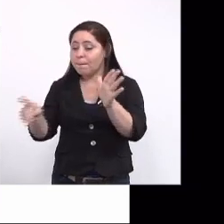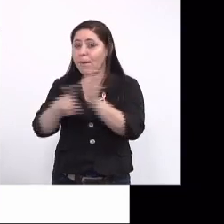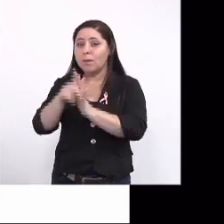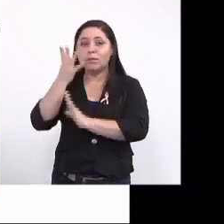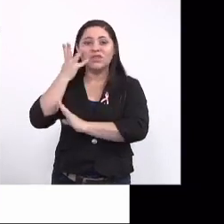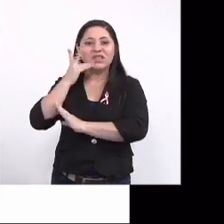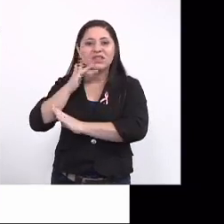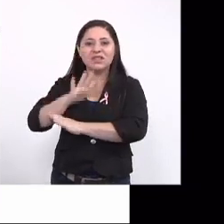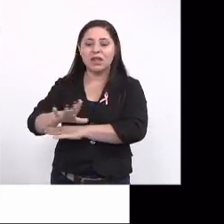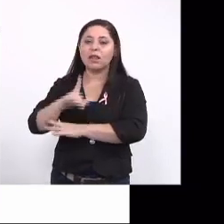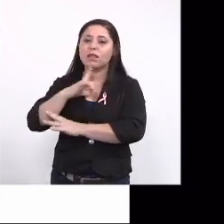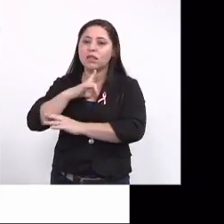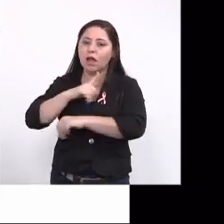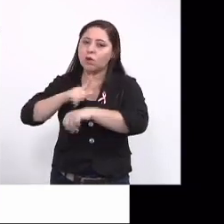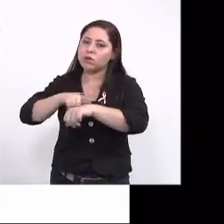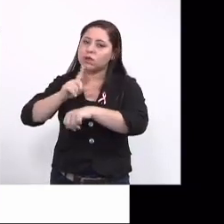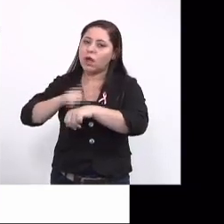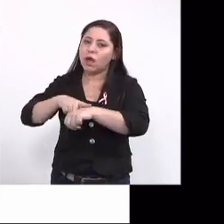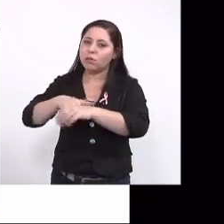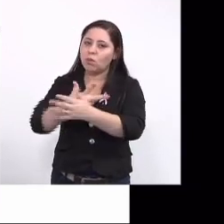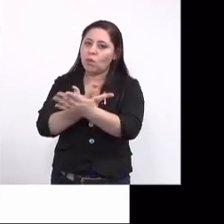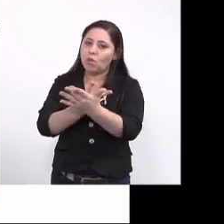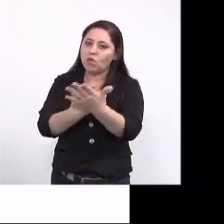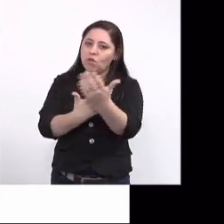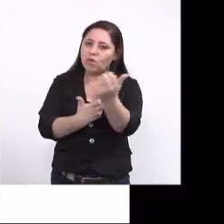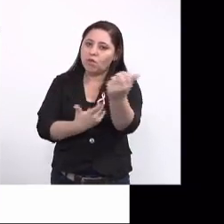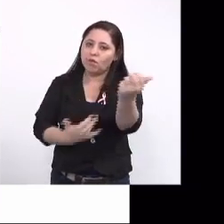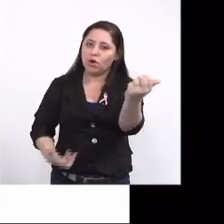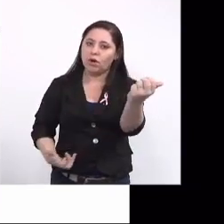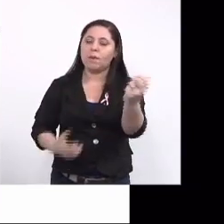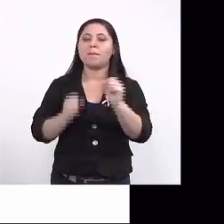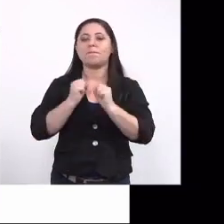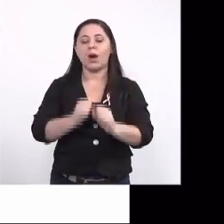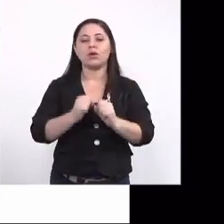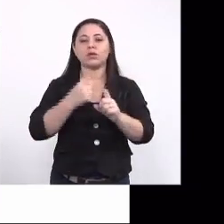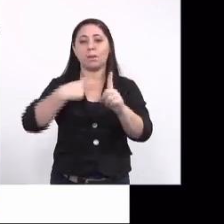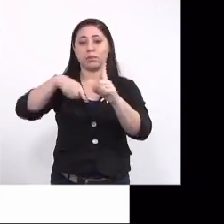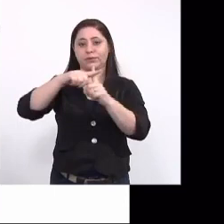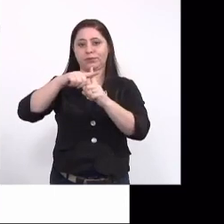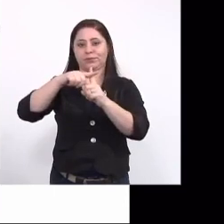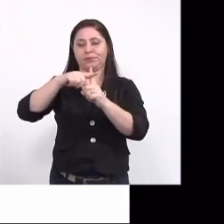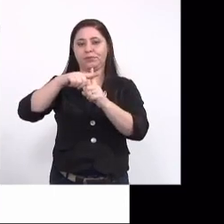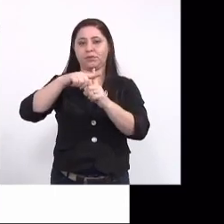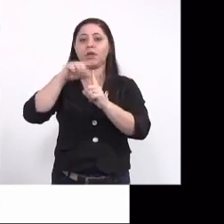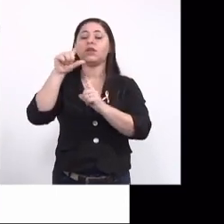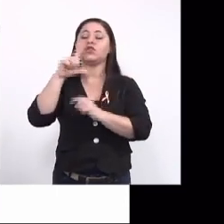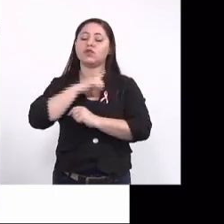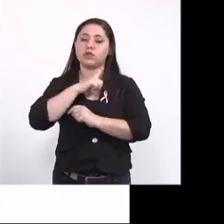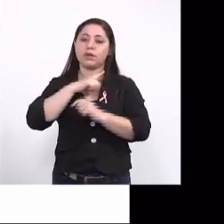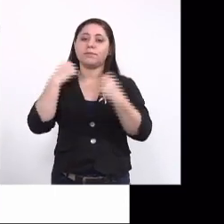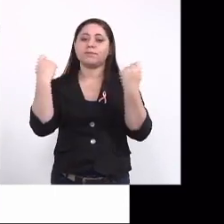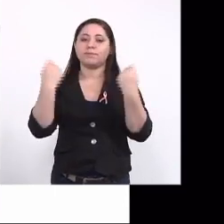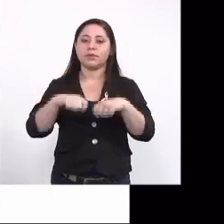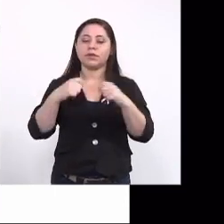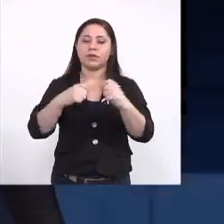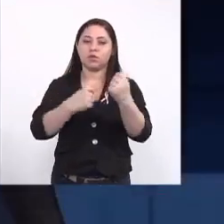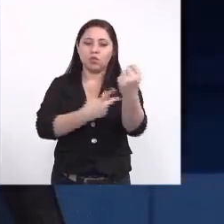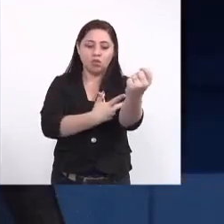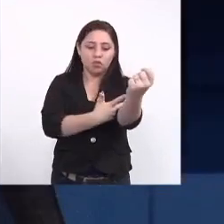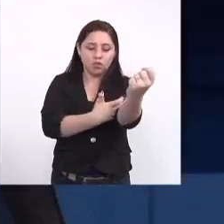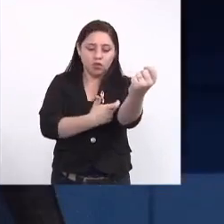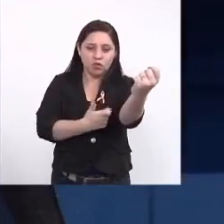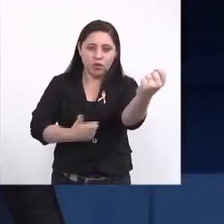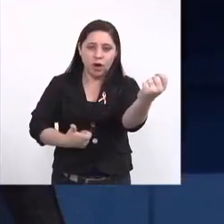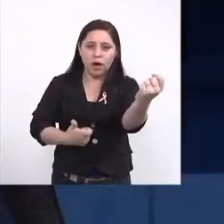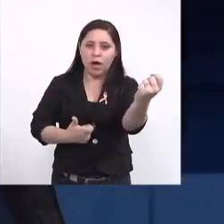tem um tempo de coleta do material para que esse resultado possa ser positivo. Então, tinha que ser coletado o material da